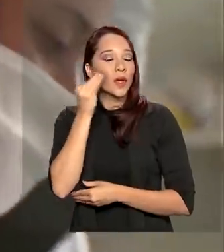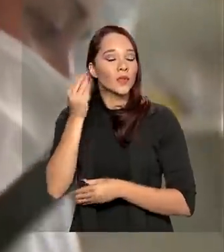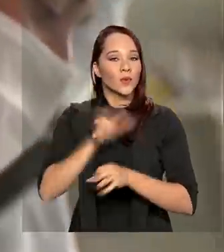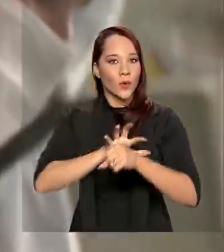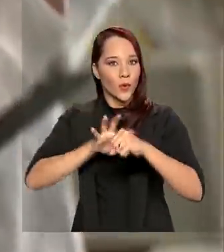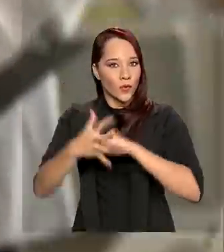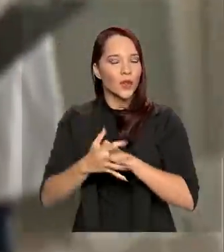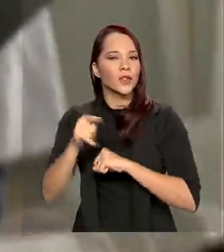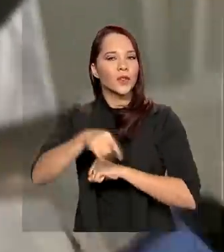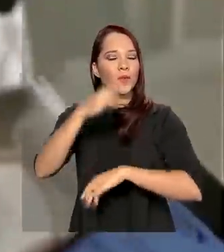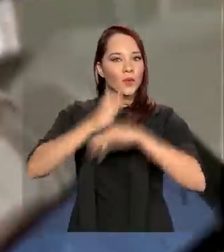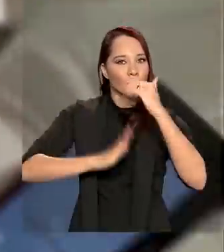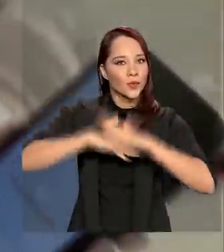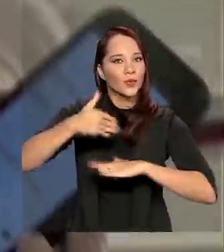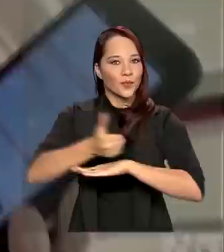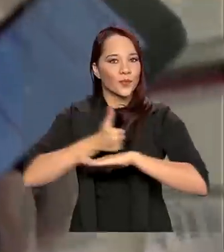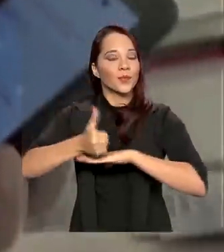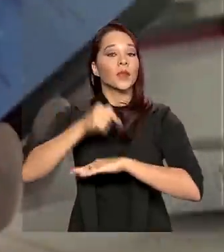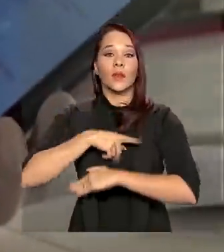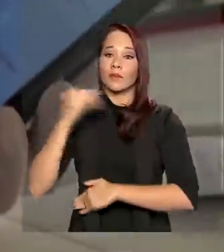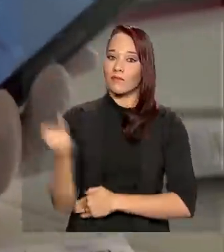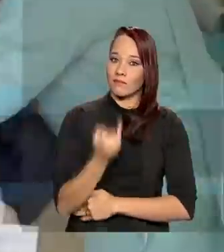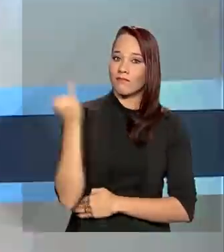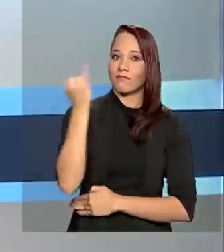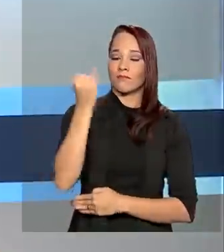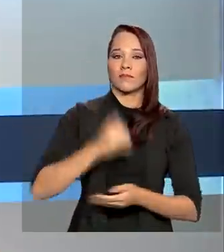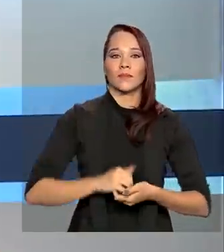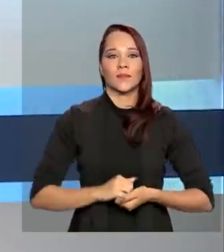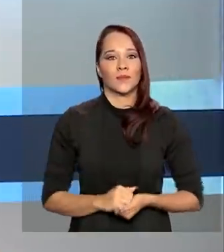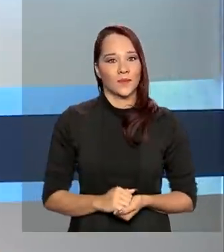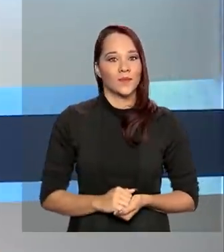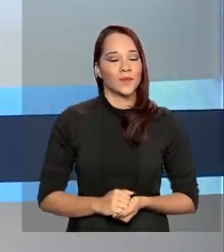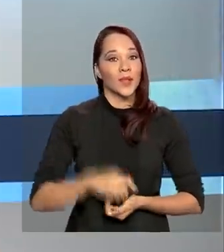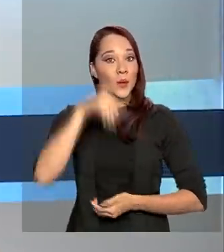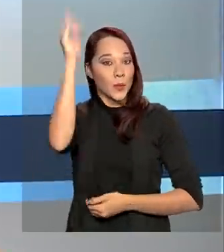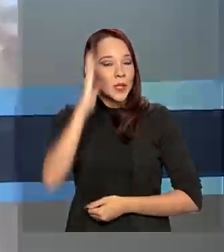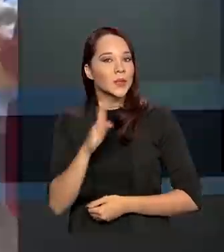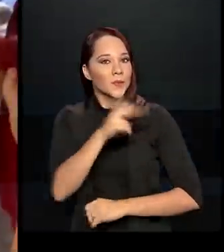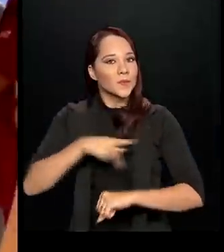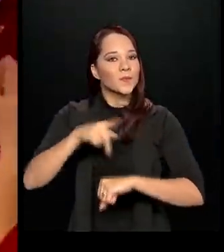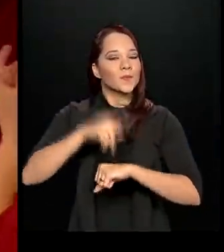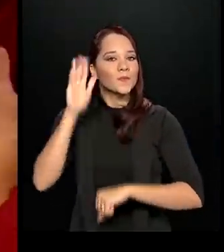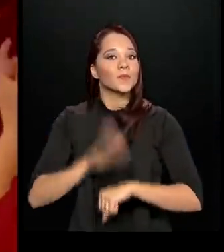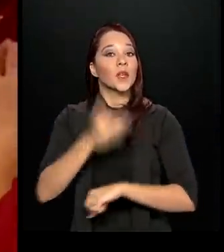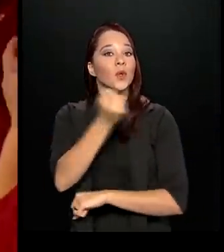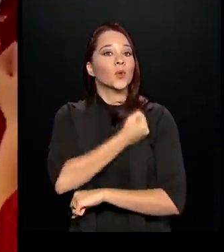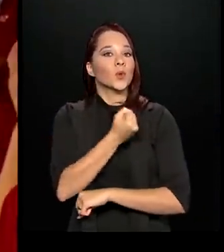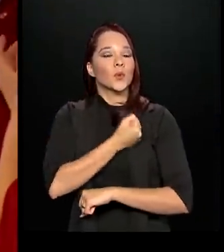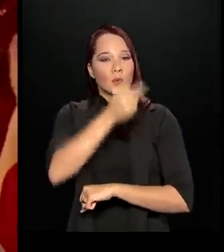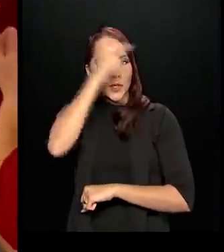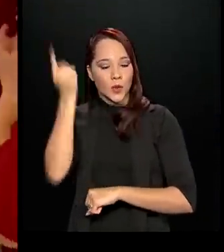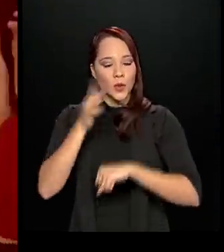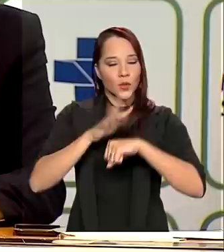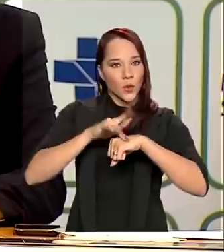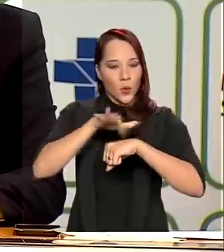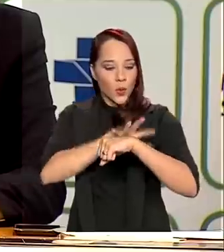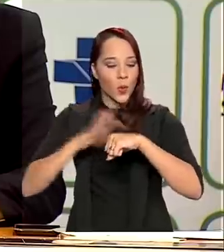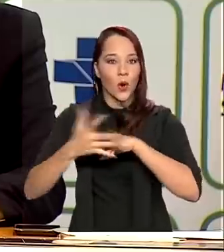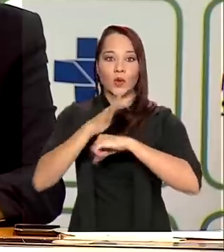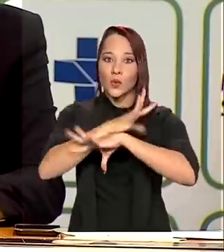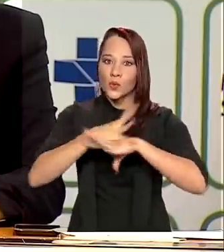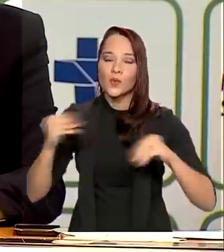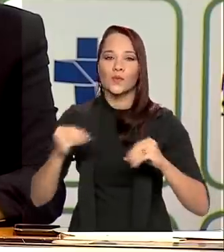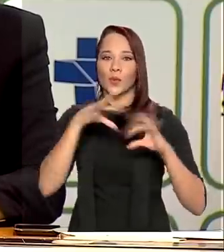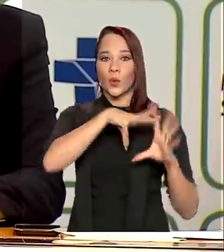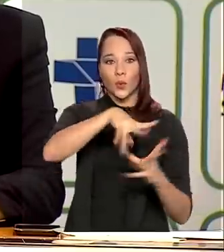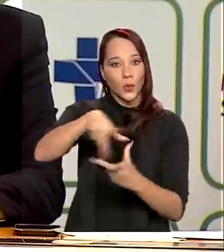-19 em profissionais considerados essenciais. Brasil é o país com o maior número de recuperados do coronavírus